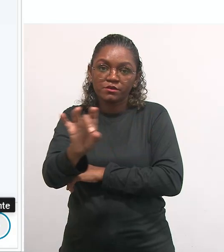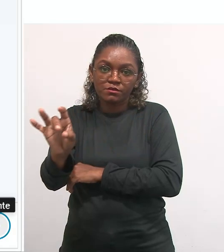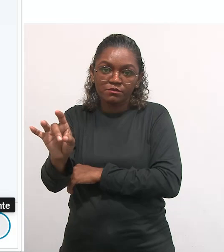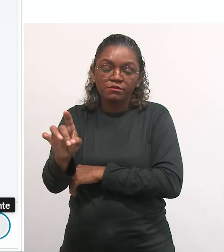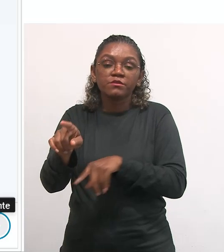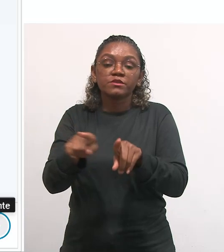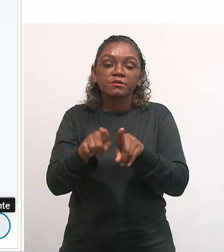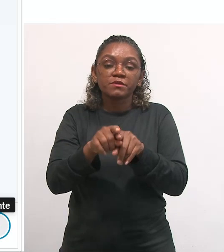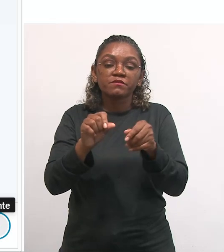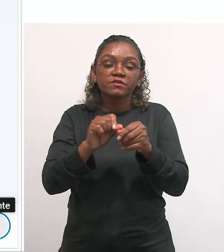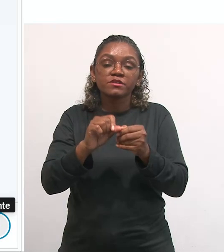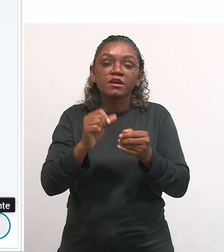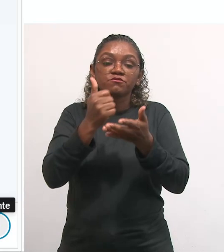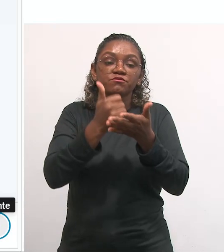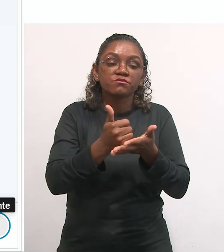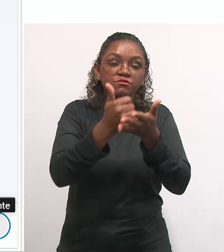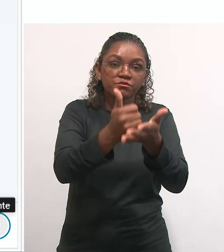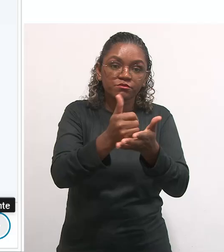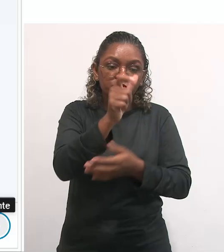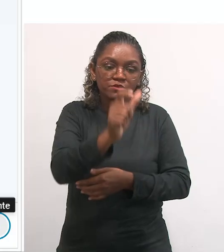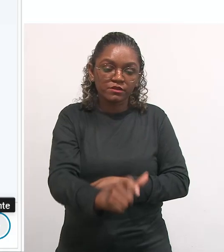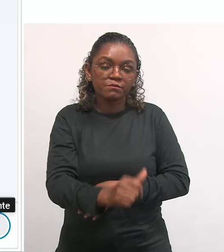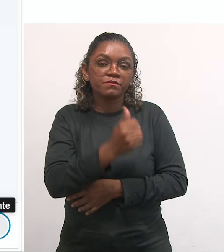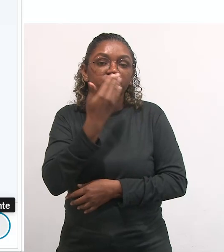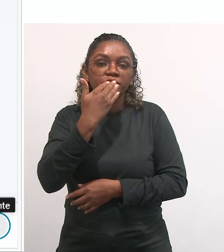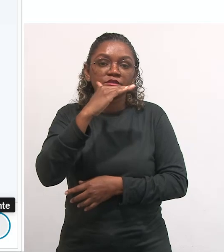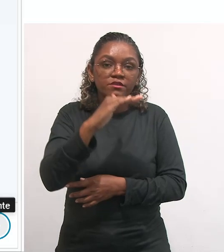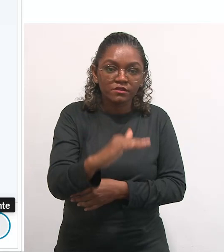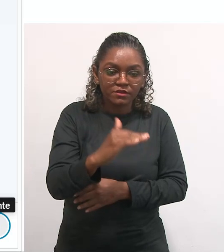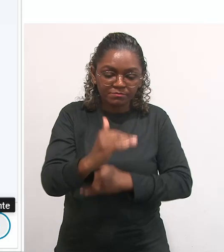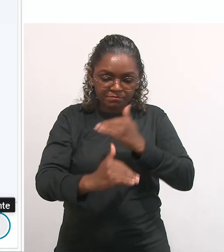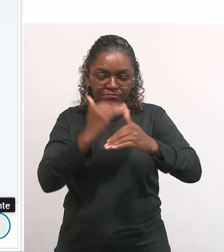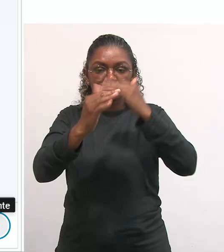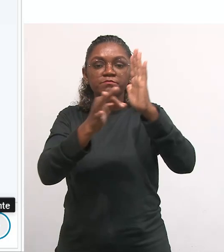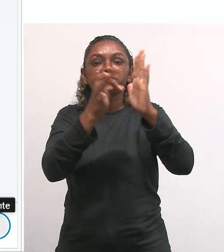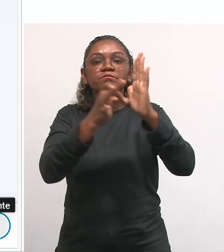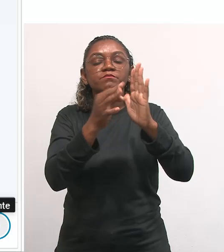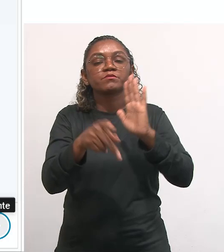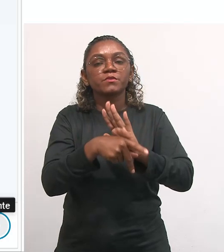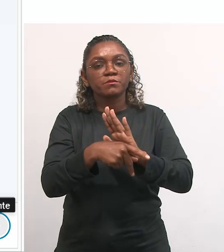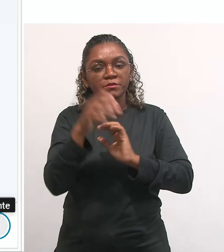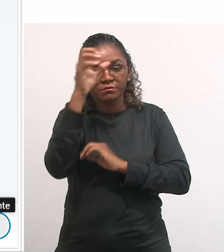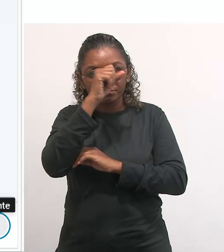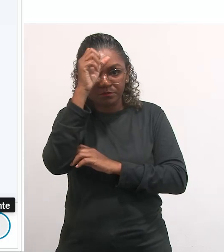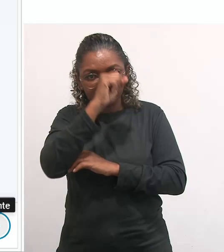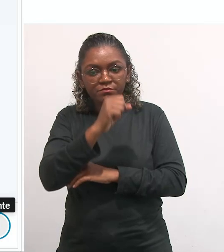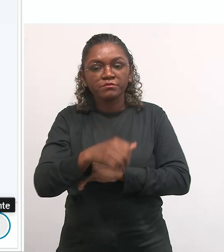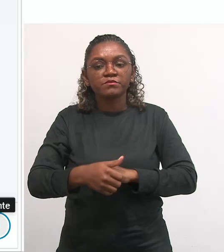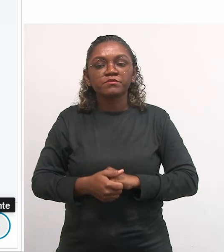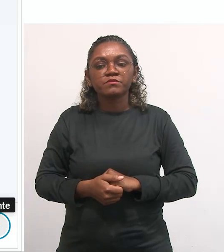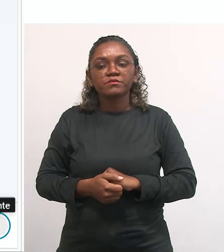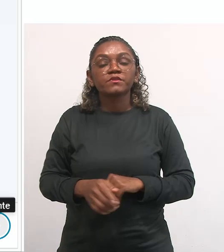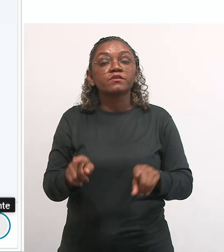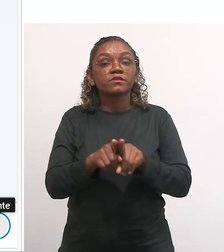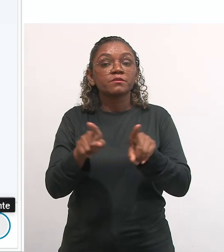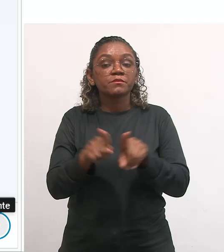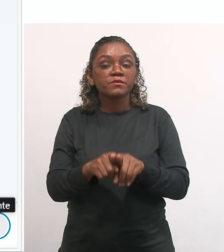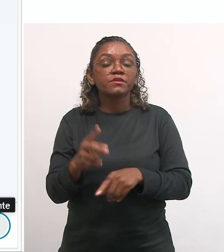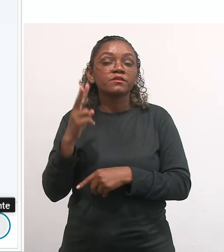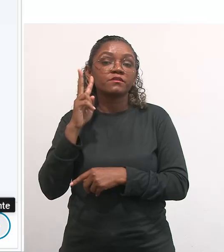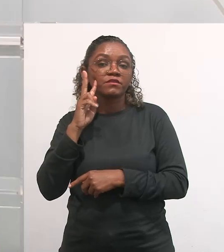alunos, realizando as intervenções necessárias para que a criança avance em suas hipóteses de aprendizagem.